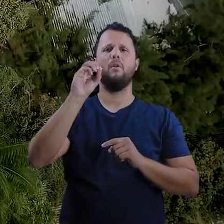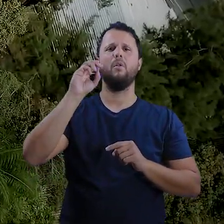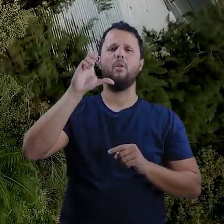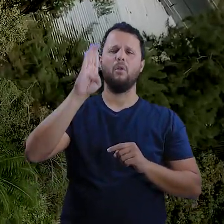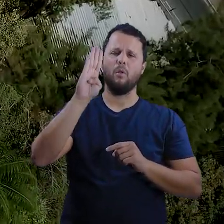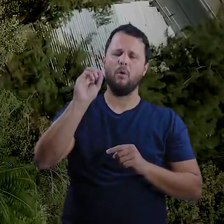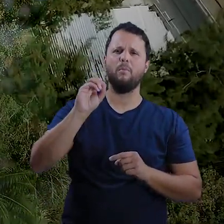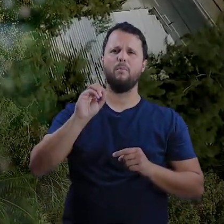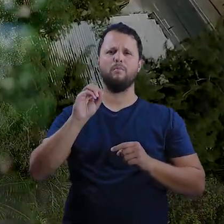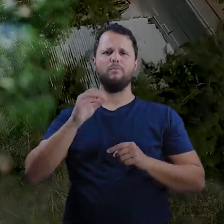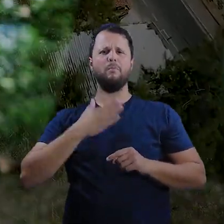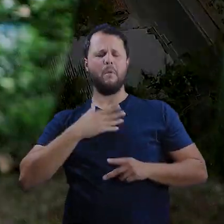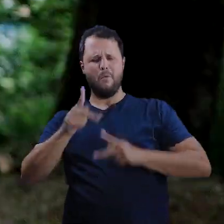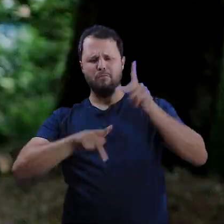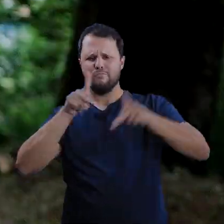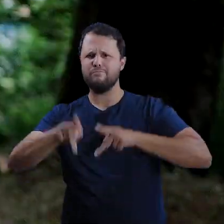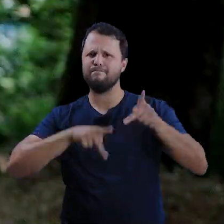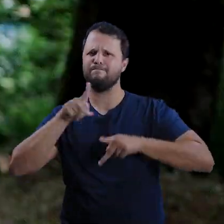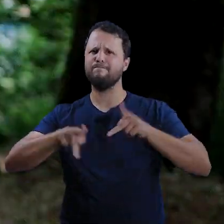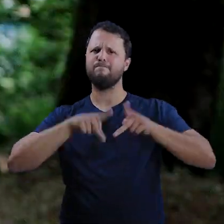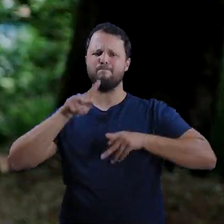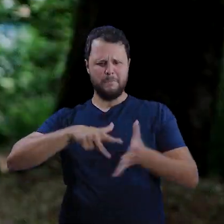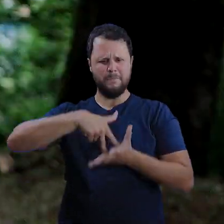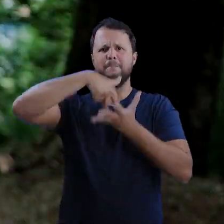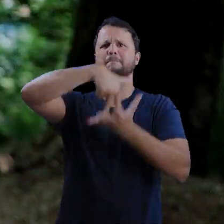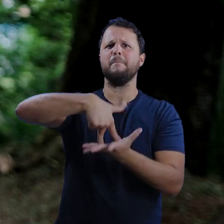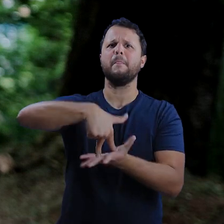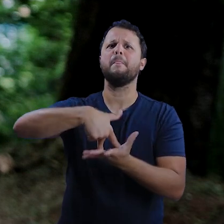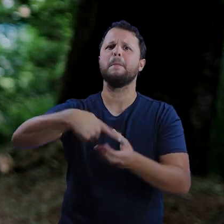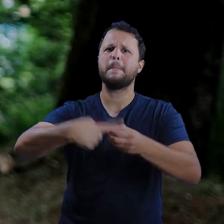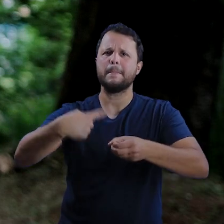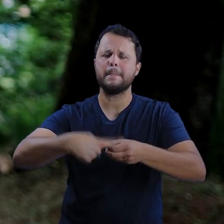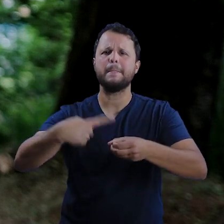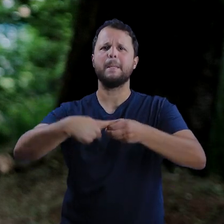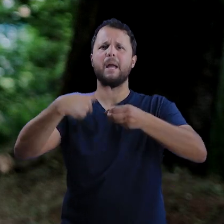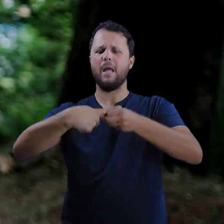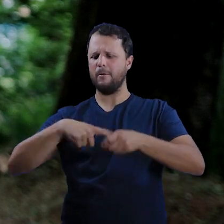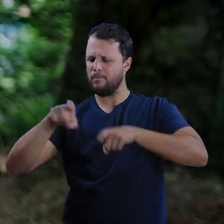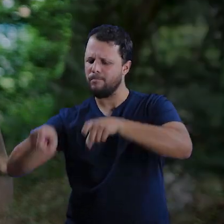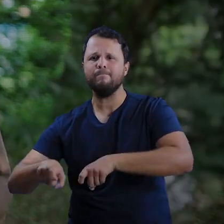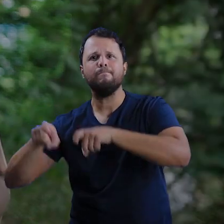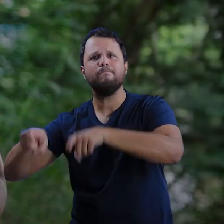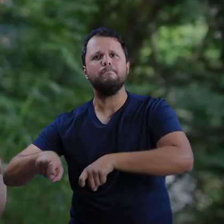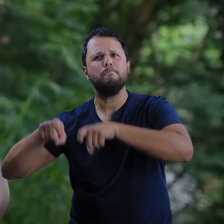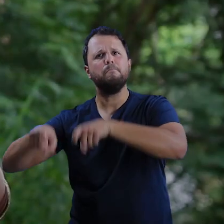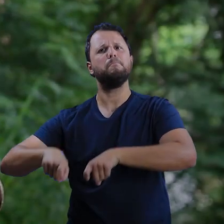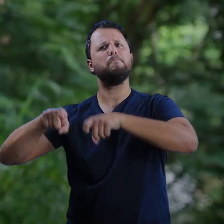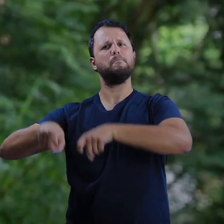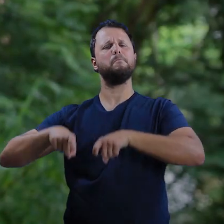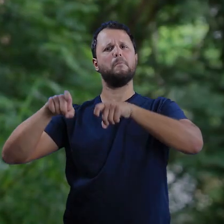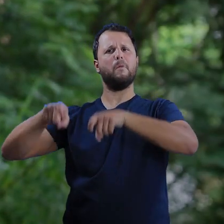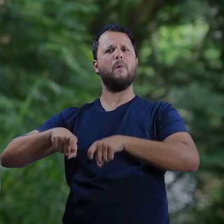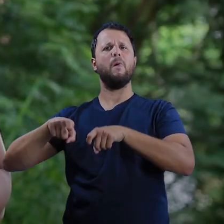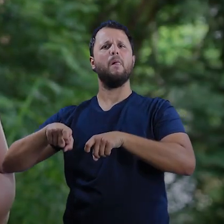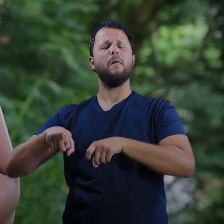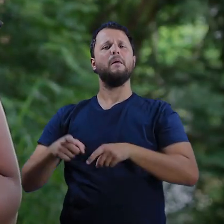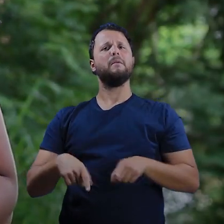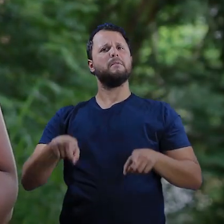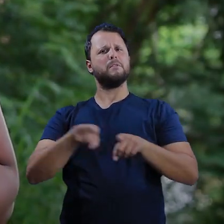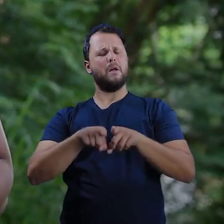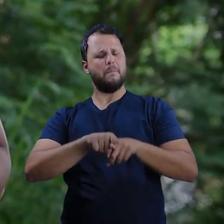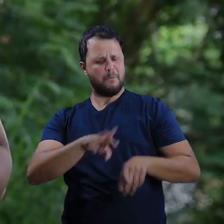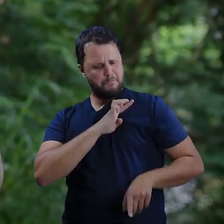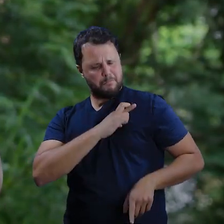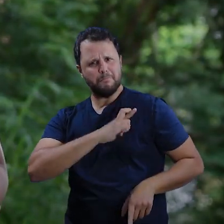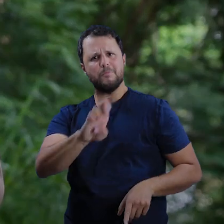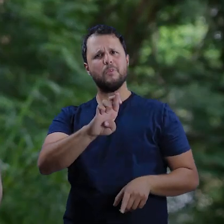resiste nessa cidade, desde que aqui era Curral del Rey, à base dos cultivos agrícolas, à base da manutenção de sua